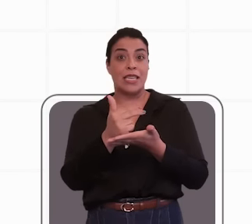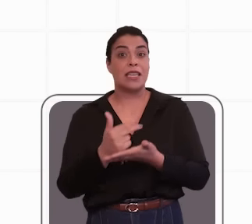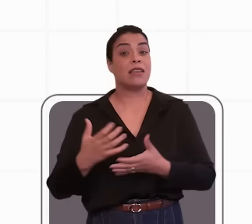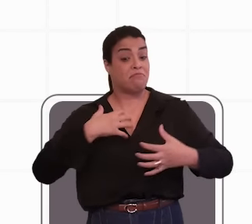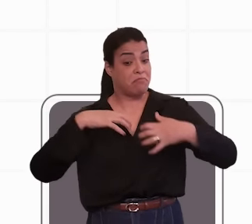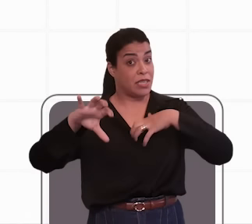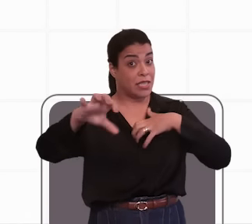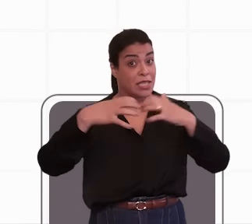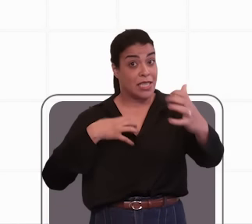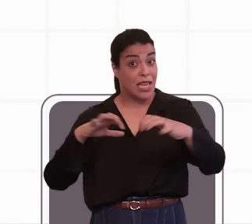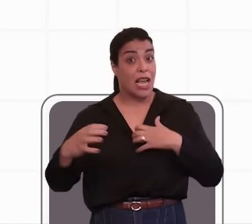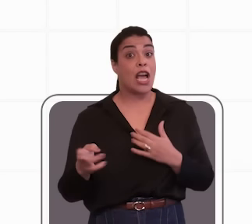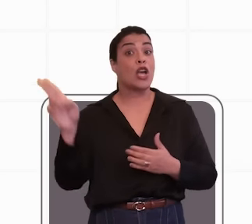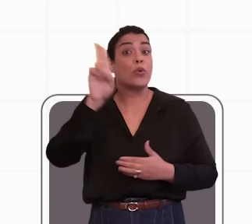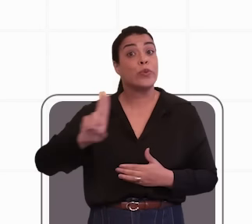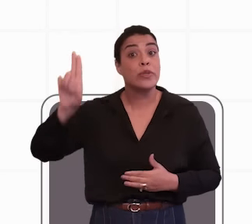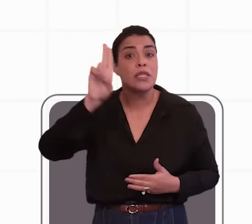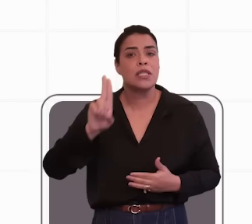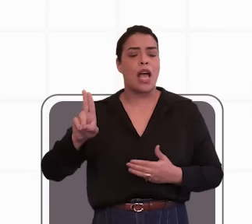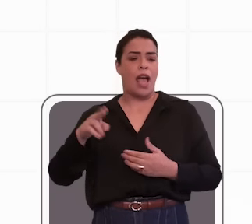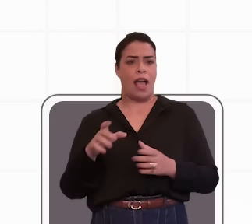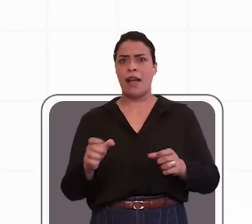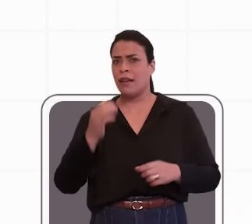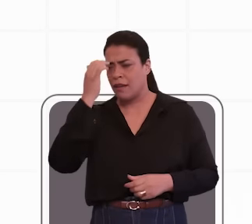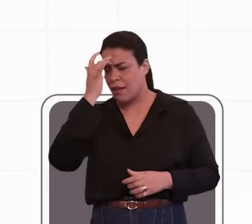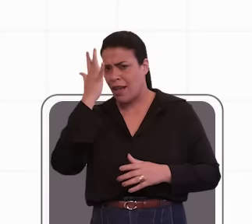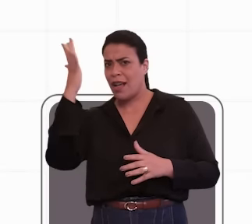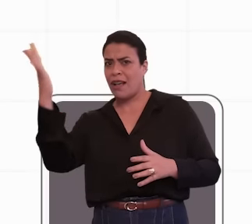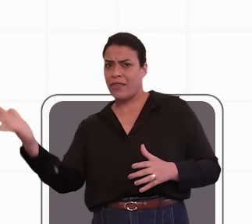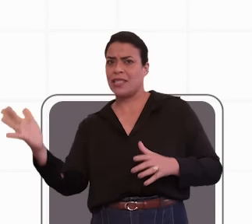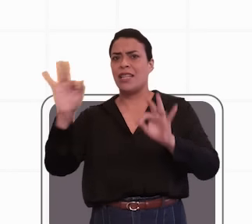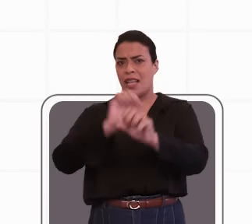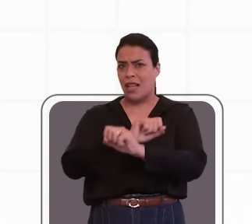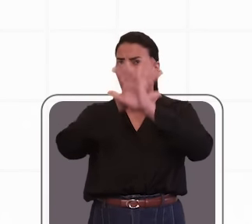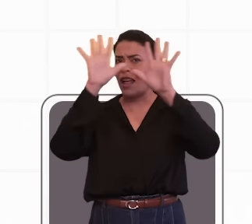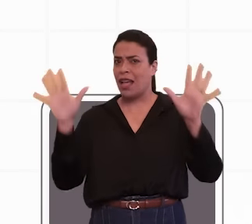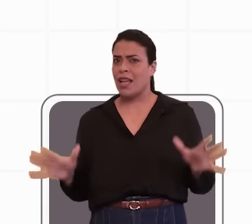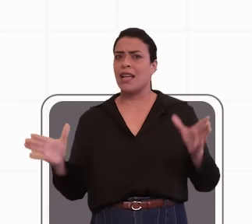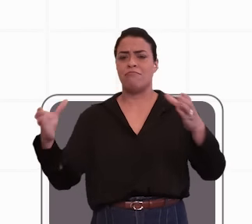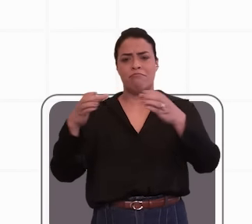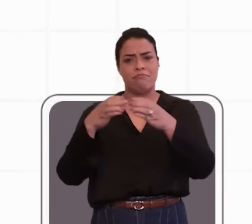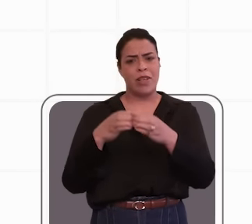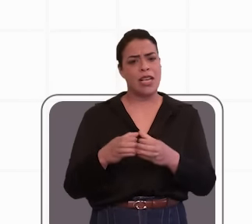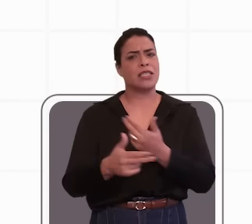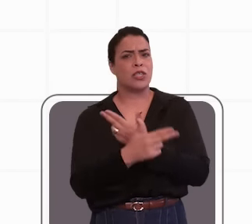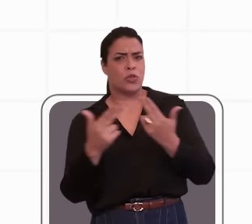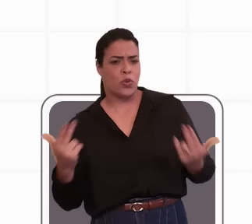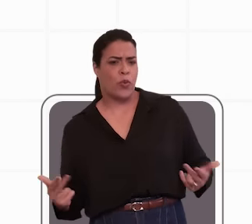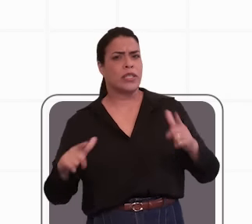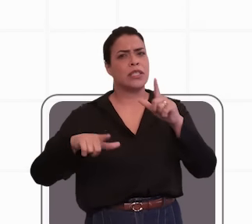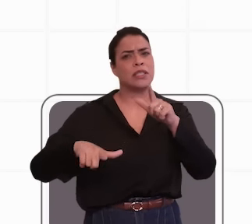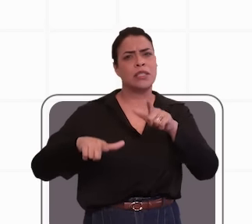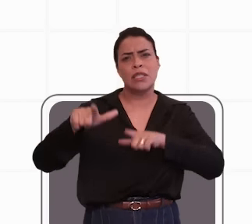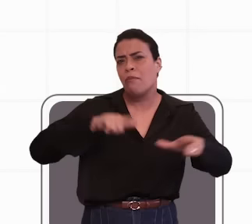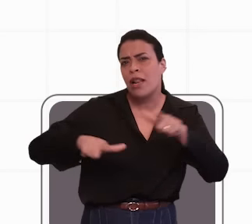empatia e utilização dos recursos como clareza, coesão, coerência e concisão. Essas práticas, quando empregadas de maneira adequada,